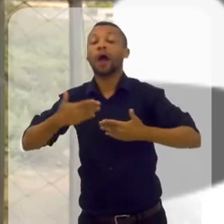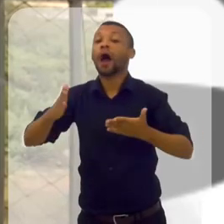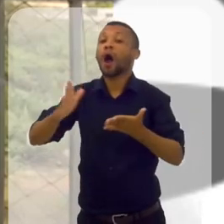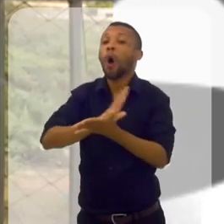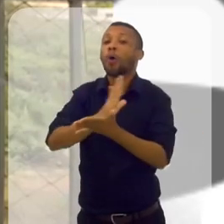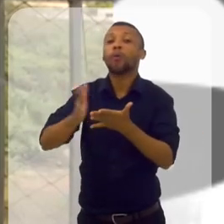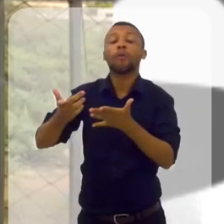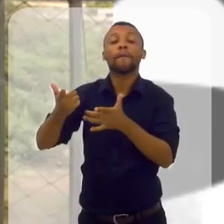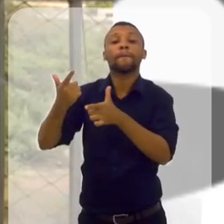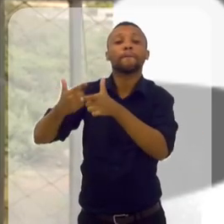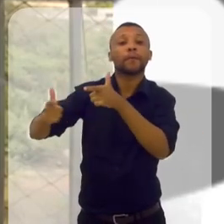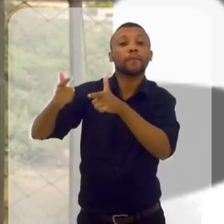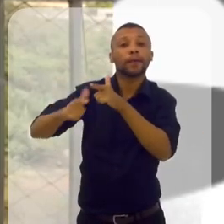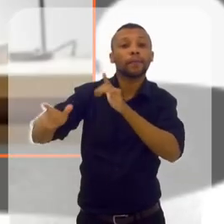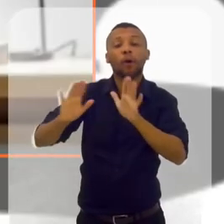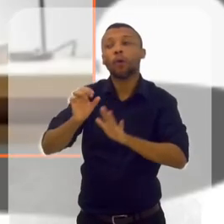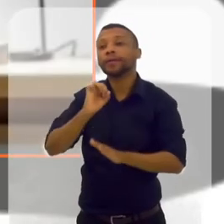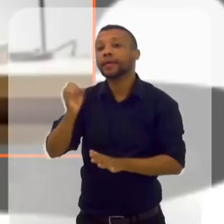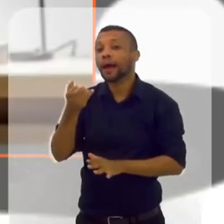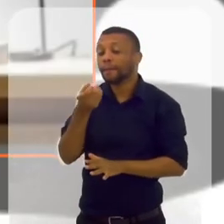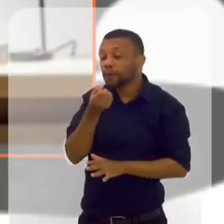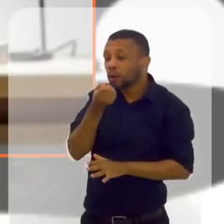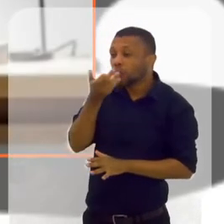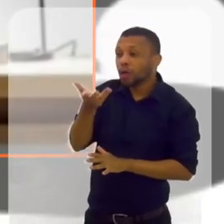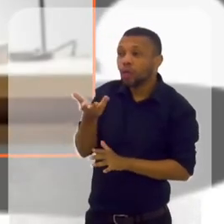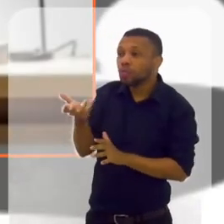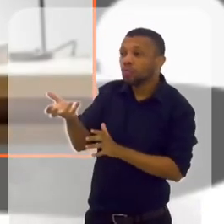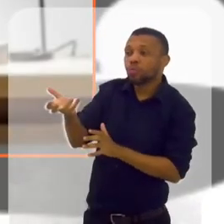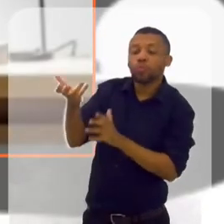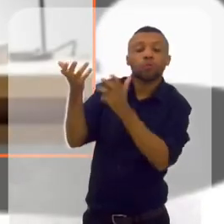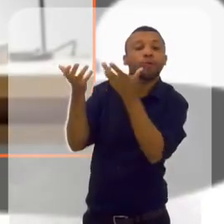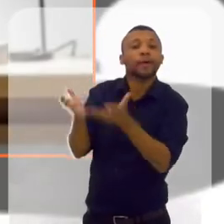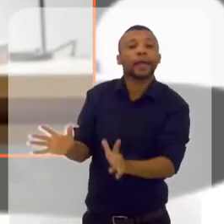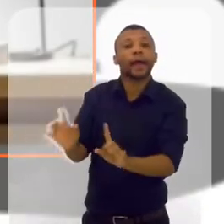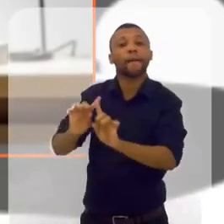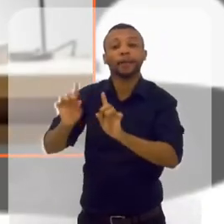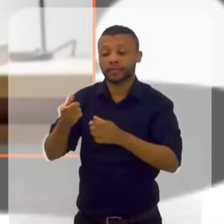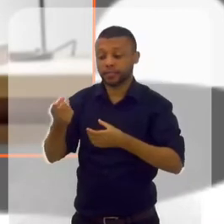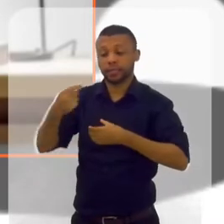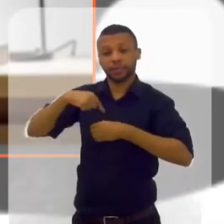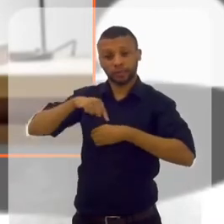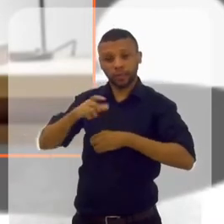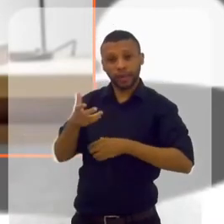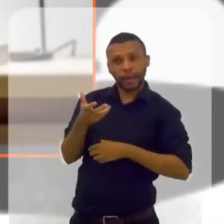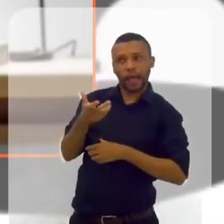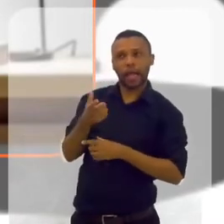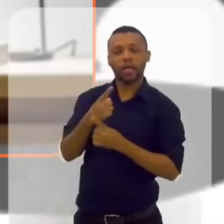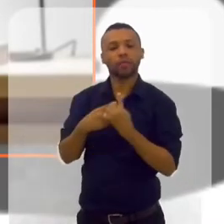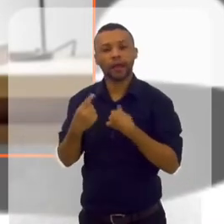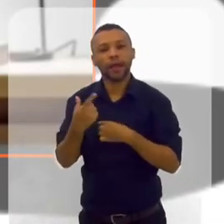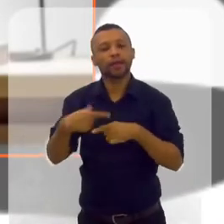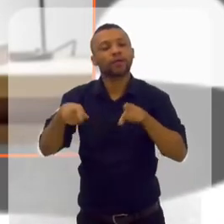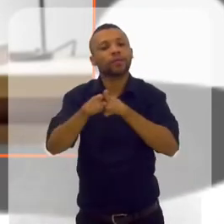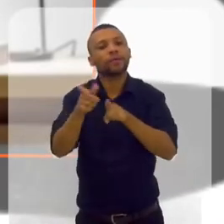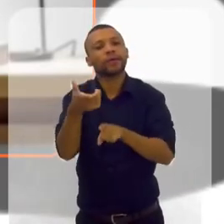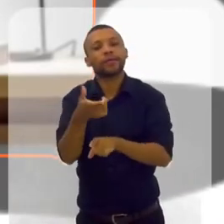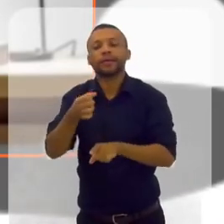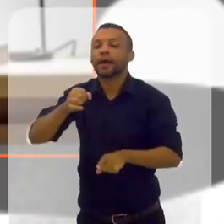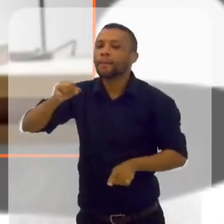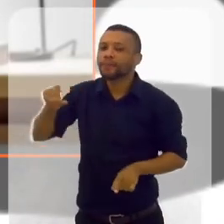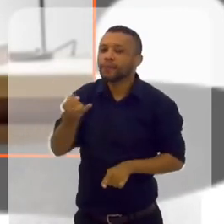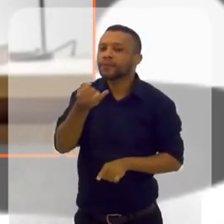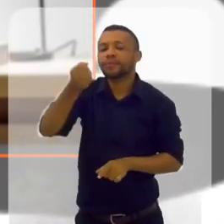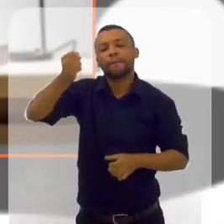ou algum distúrbio realmente mental. né? A pessoa diz que quer, mas dentro dela não quer. E eu queria que a gente aproveitasse também,